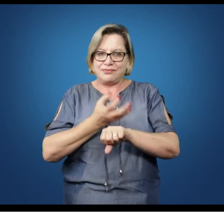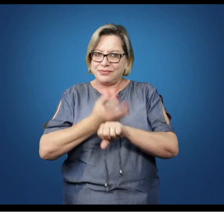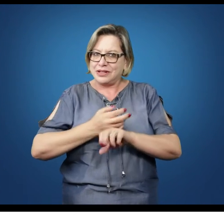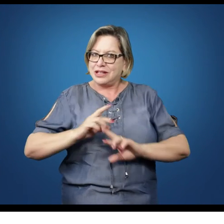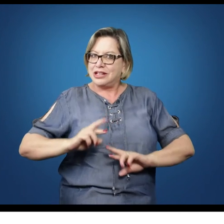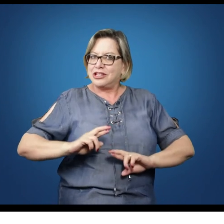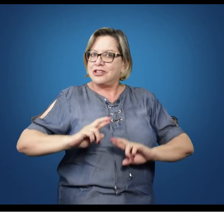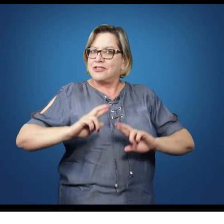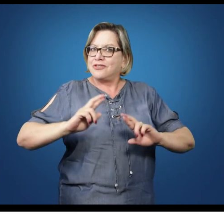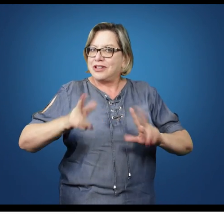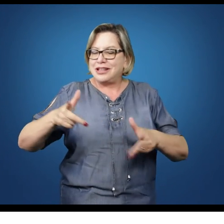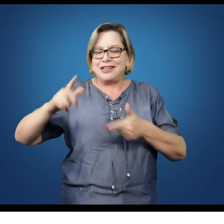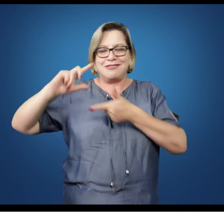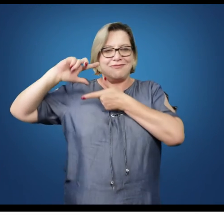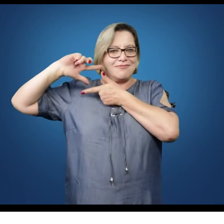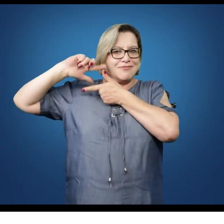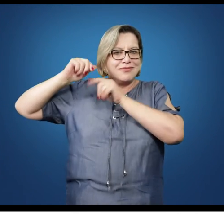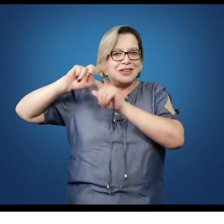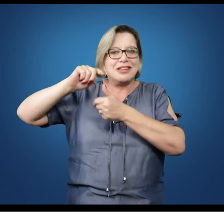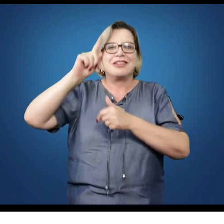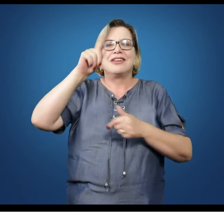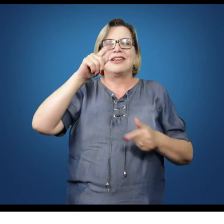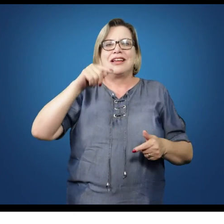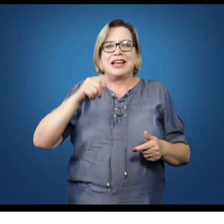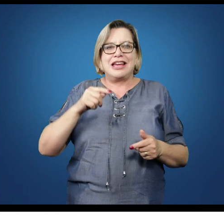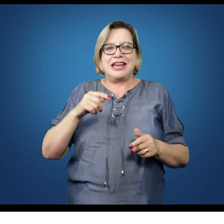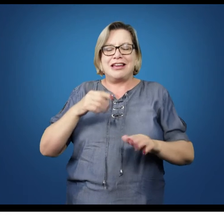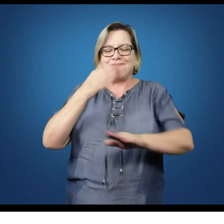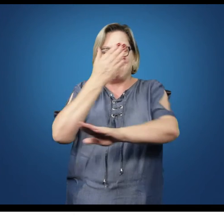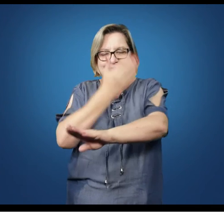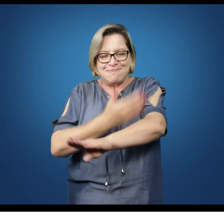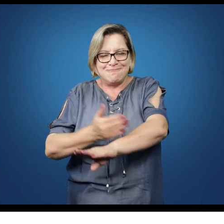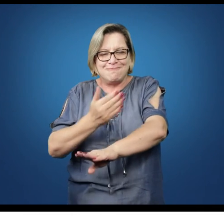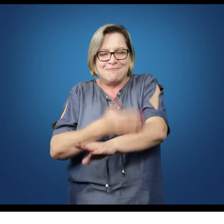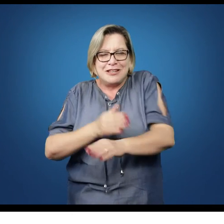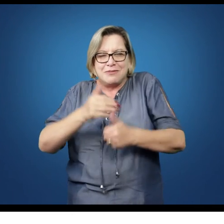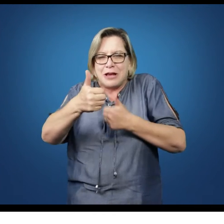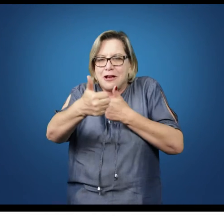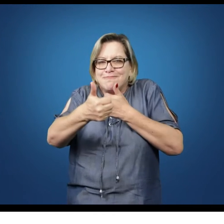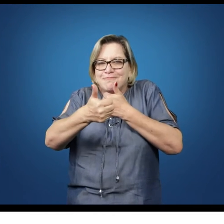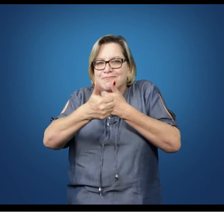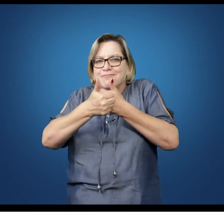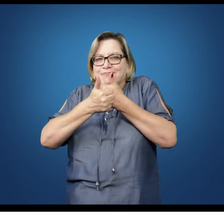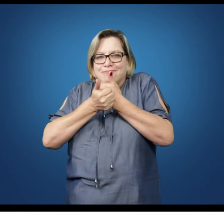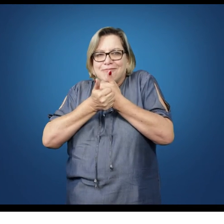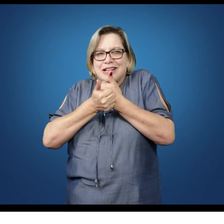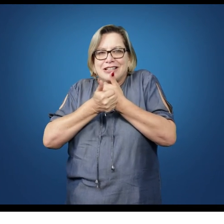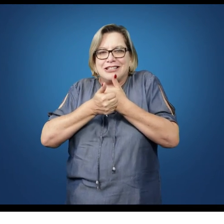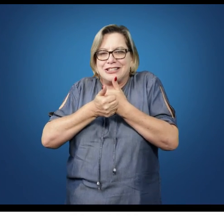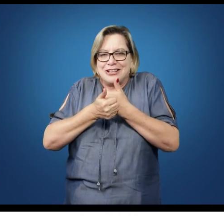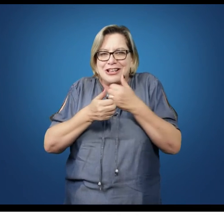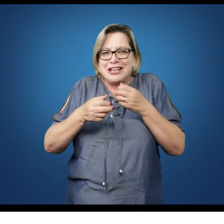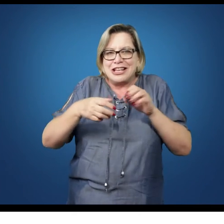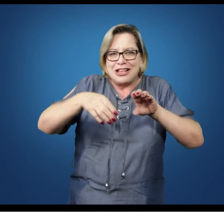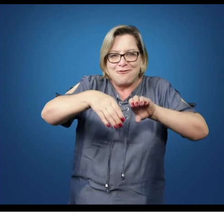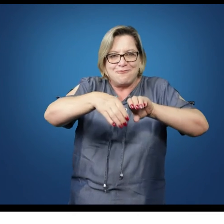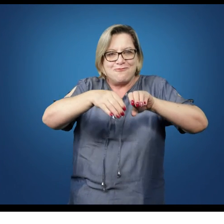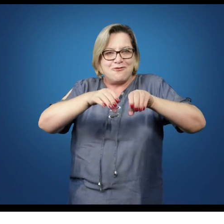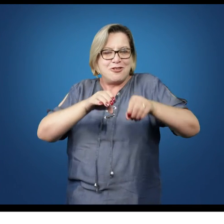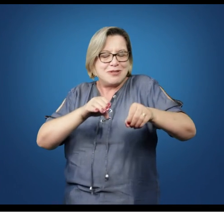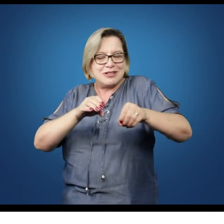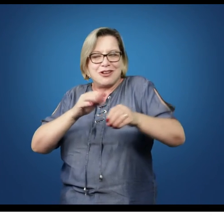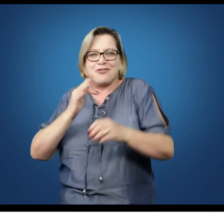do aspecto tradicional. Ela é um grande exercício de aproximação da formação com